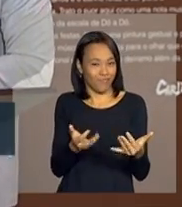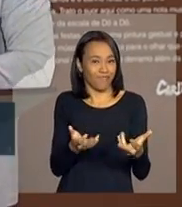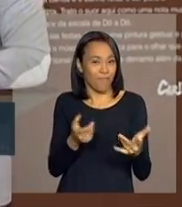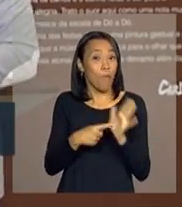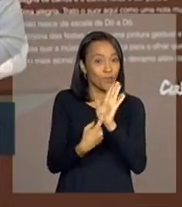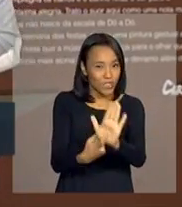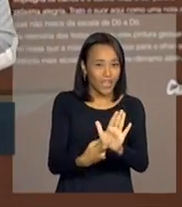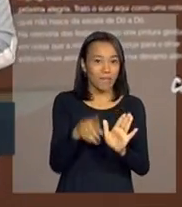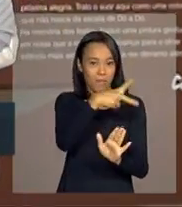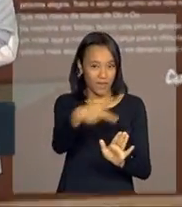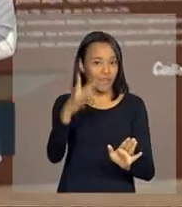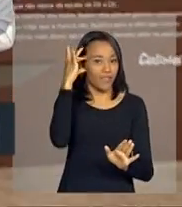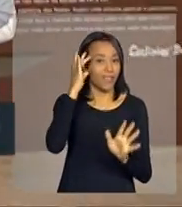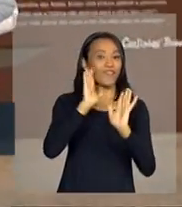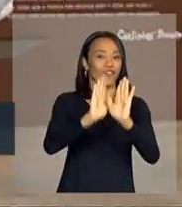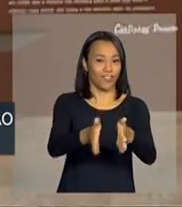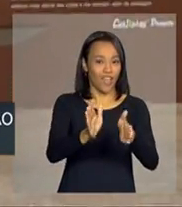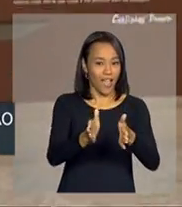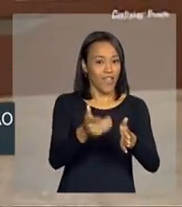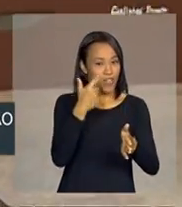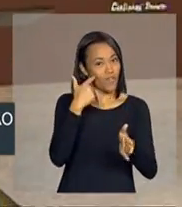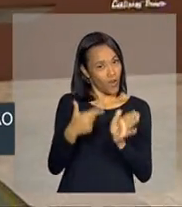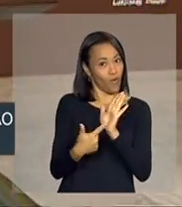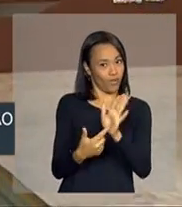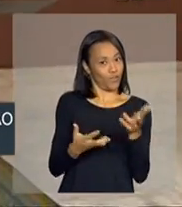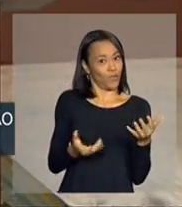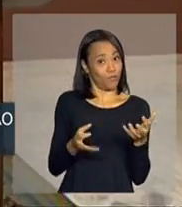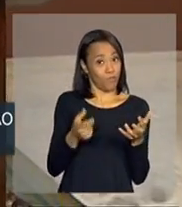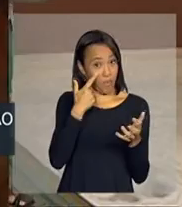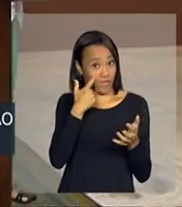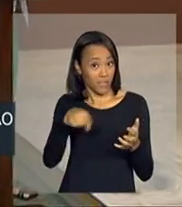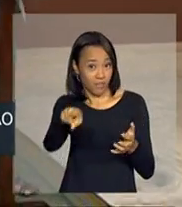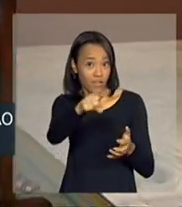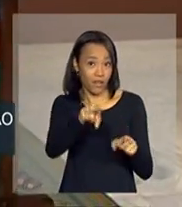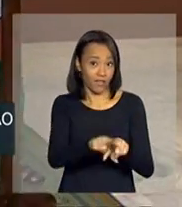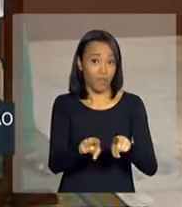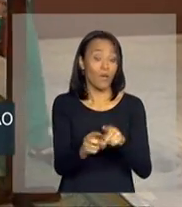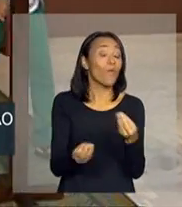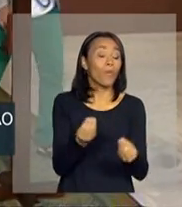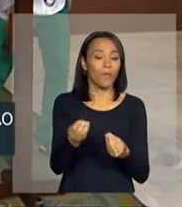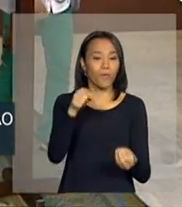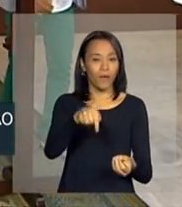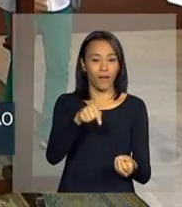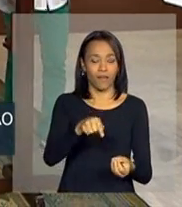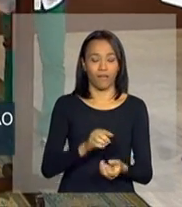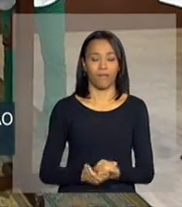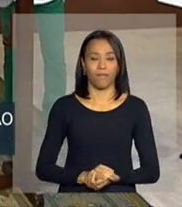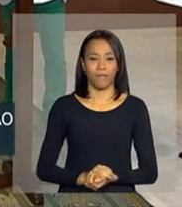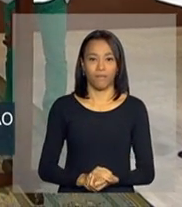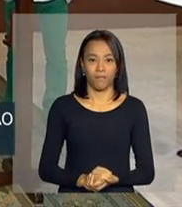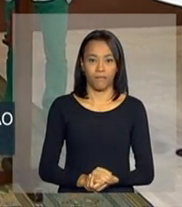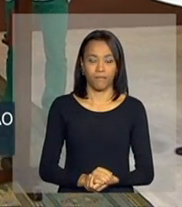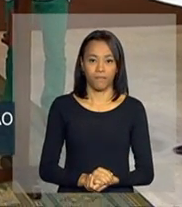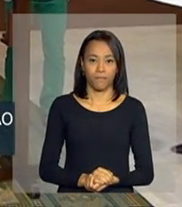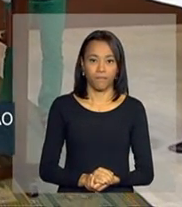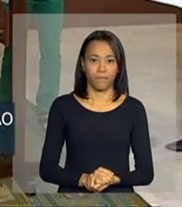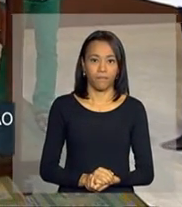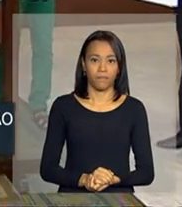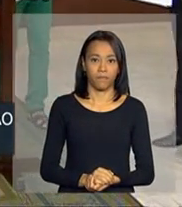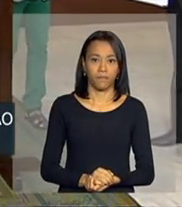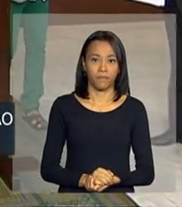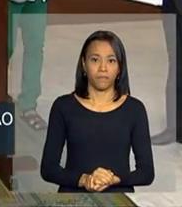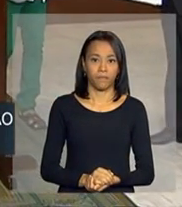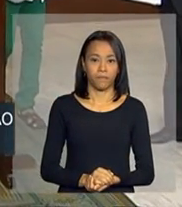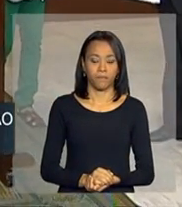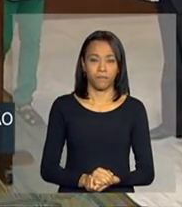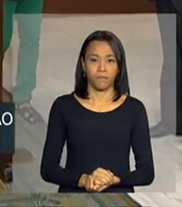e acho que... Você ia tocar para eles. Eu vou tocar para eles. Você não vai tocar a... Você não tocar